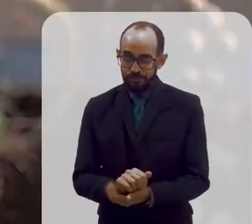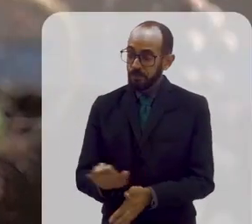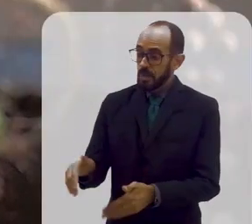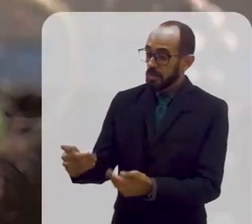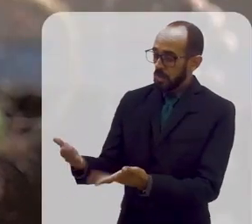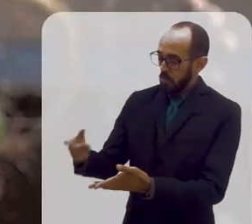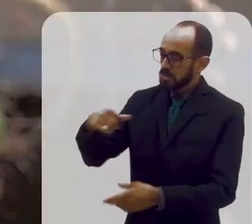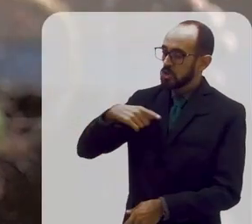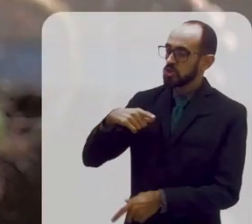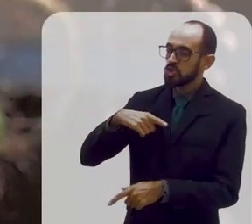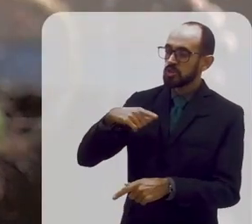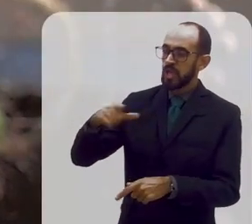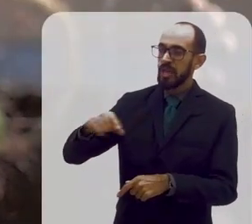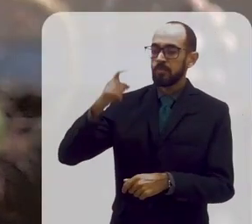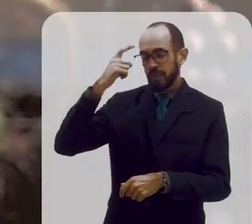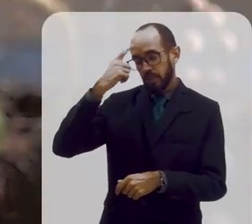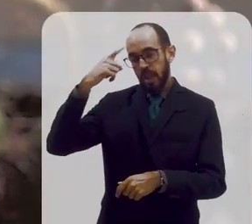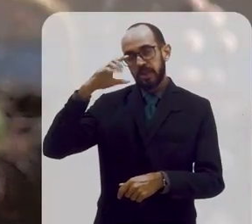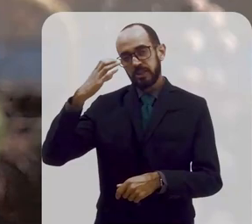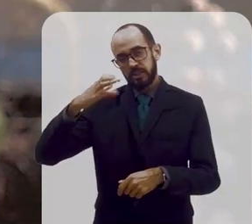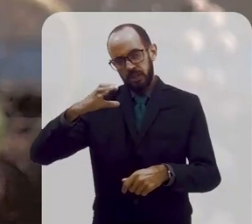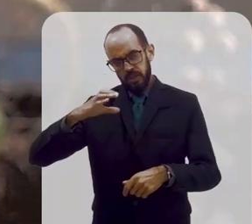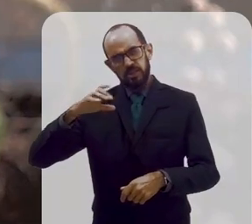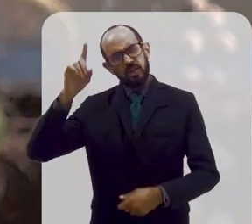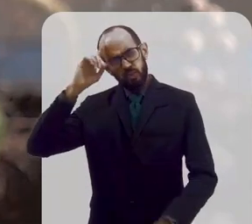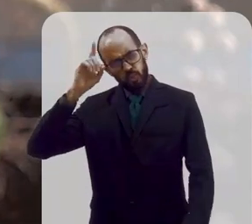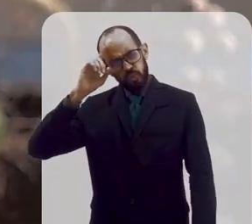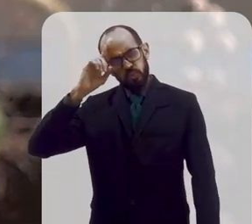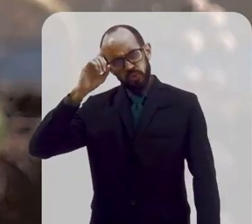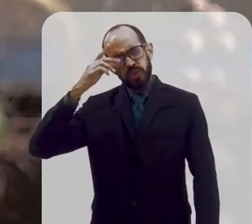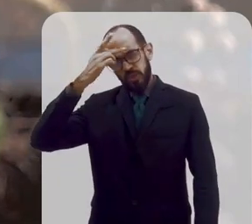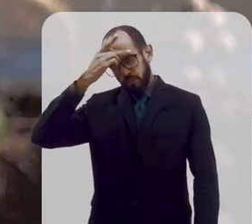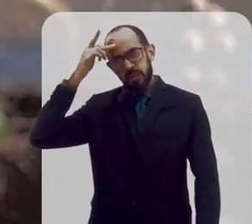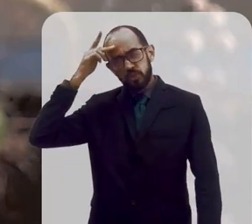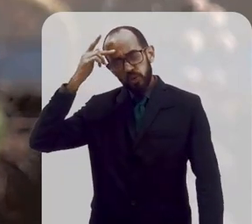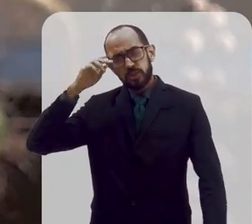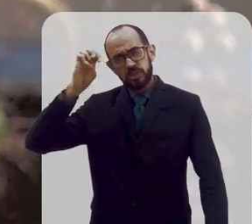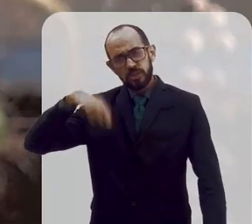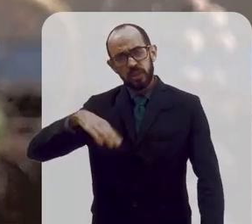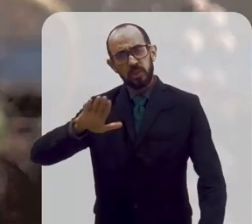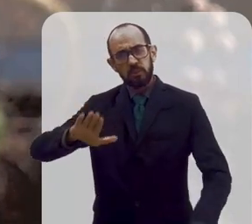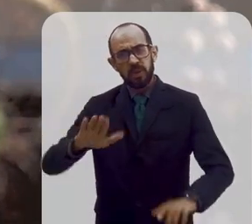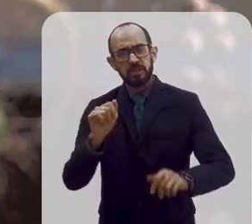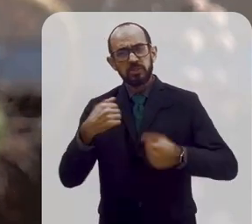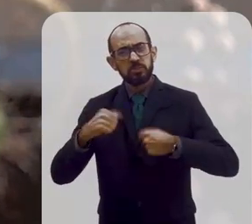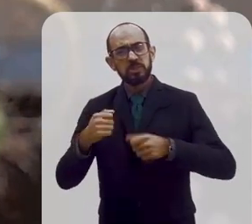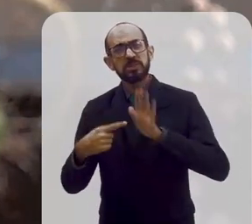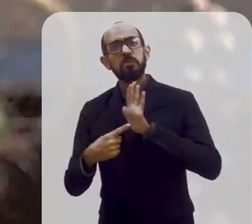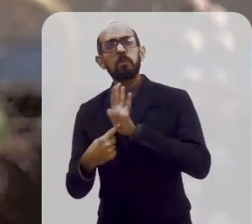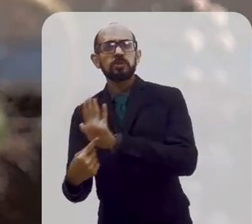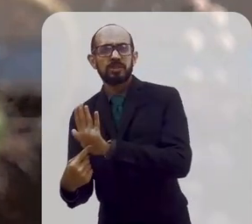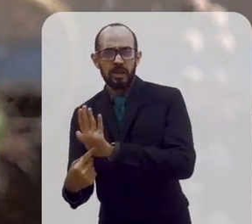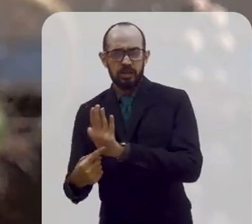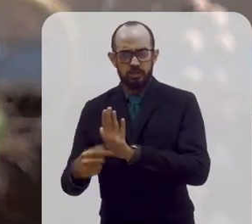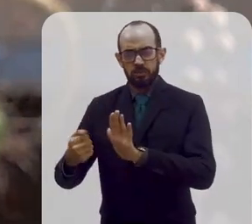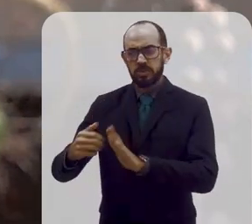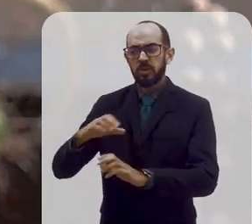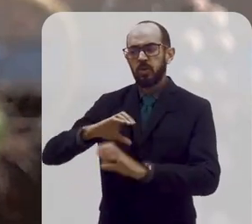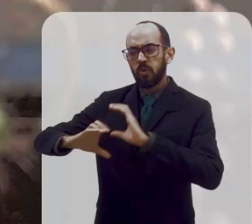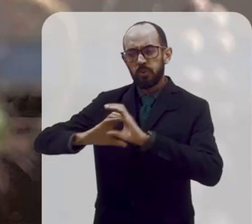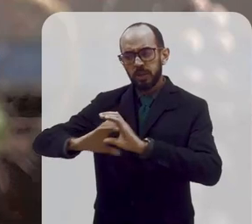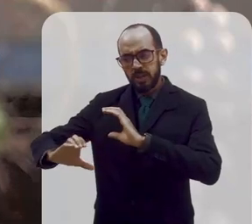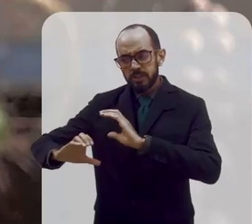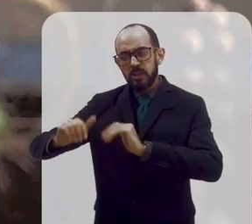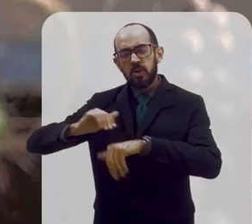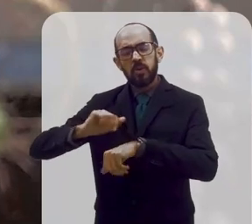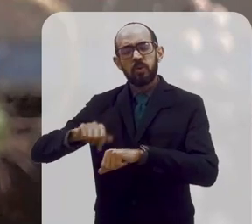parte de um princípio que a ciência está no dia a dia das pessoas e que a gente precisa demonstrar isso. A gente precisa conversar